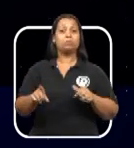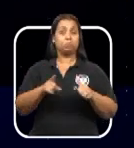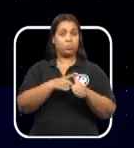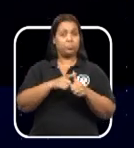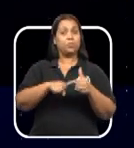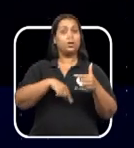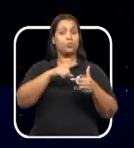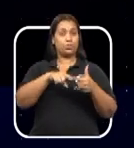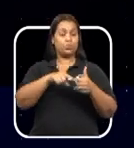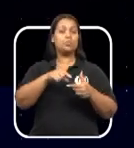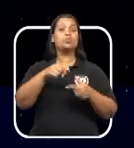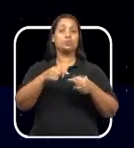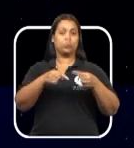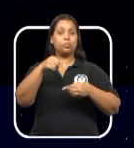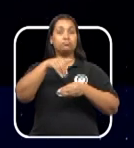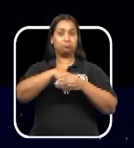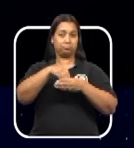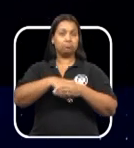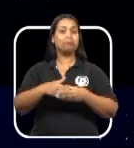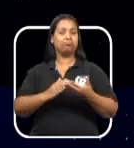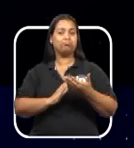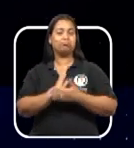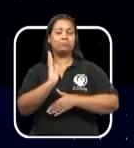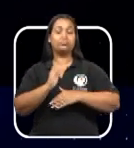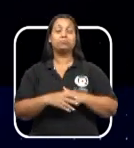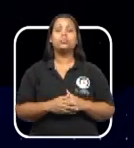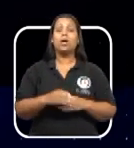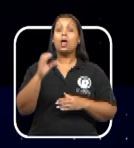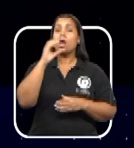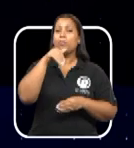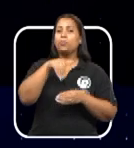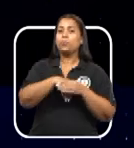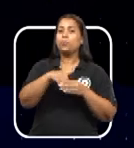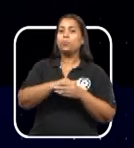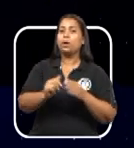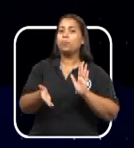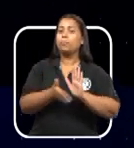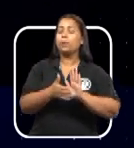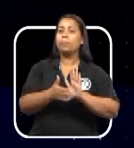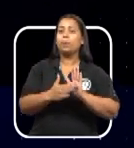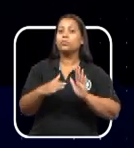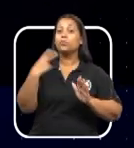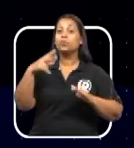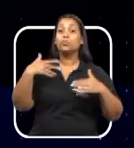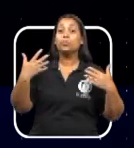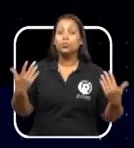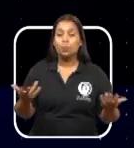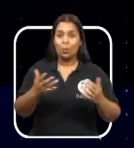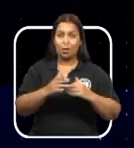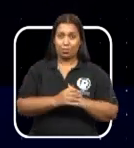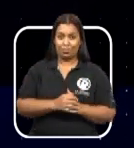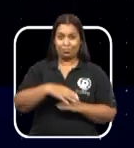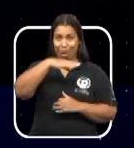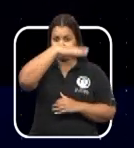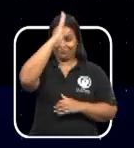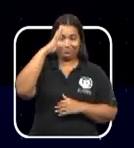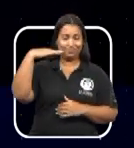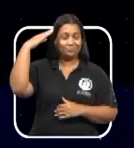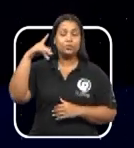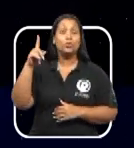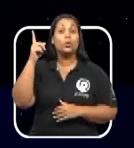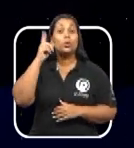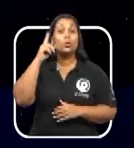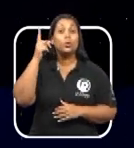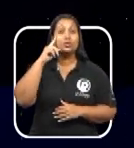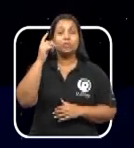primeiro quanto em segundo turno. Em urgência, também foi aprovada a proposta de Jean Dornelas, que institui o Dia Municipal